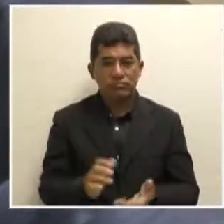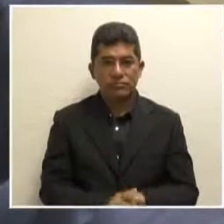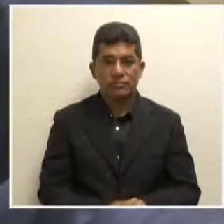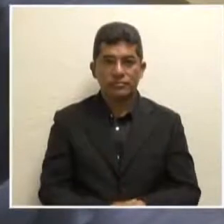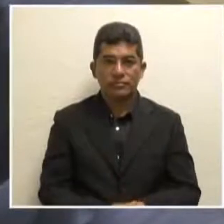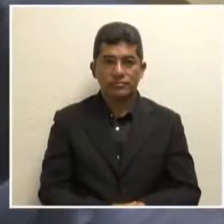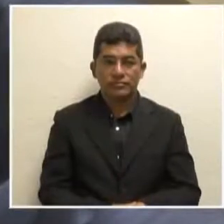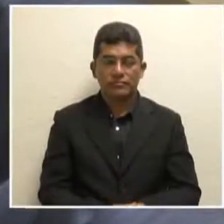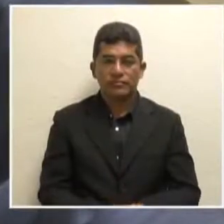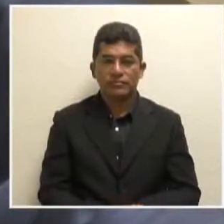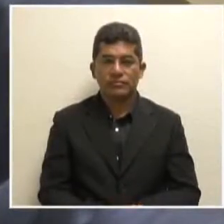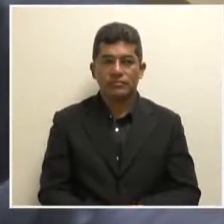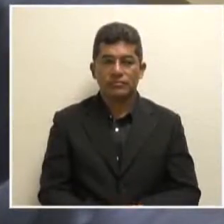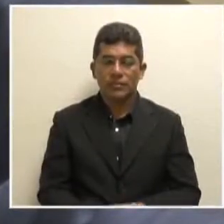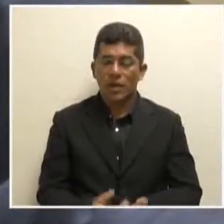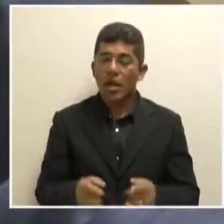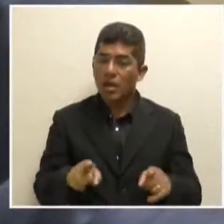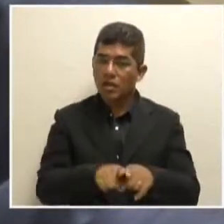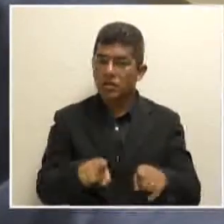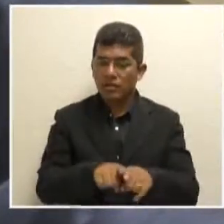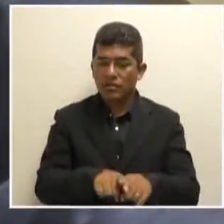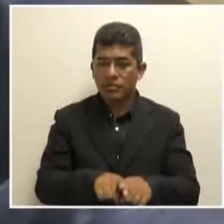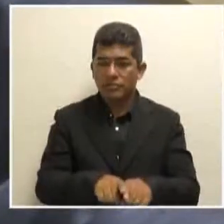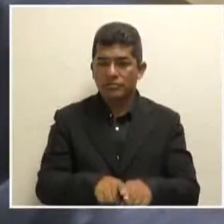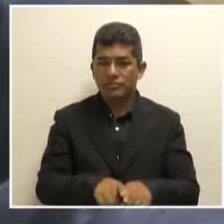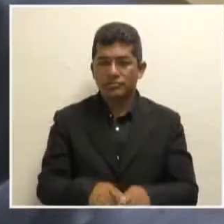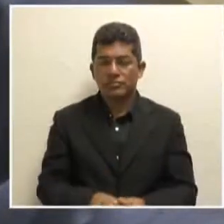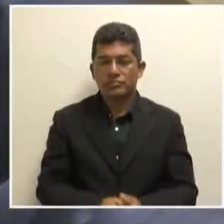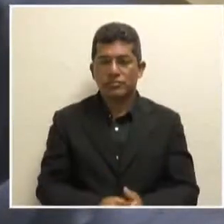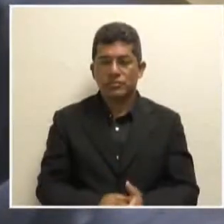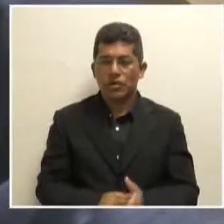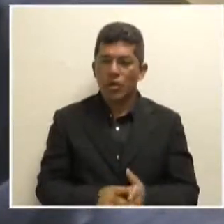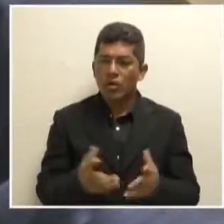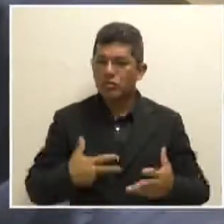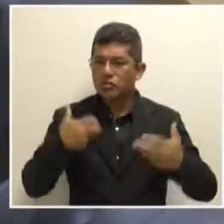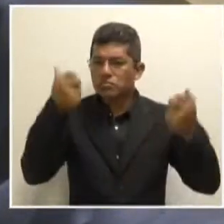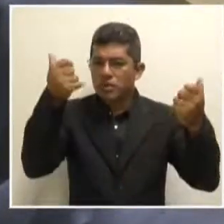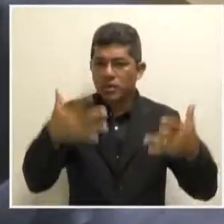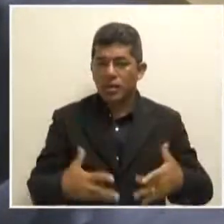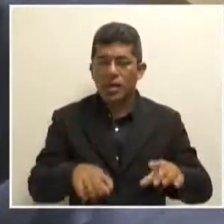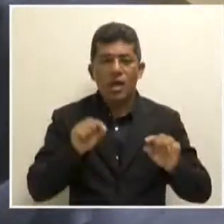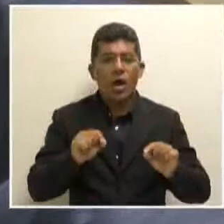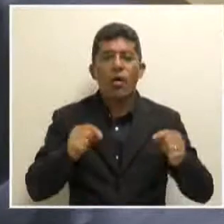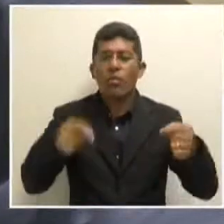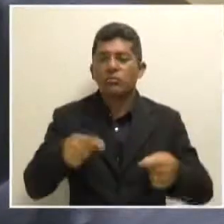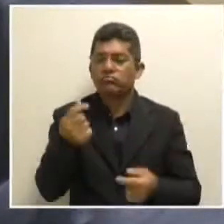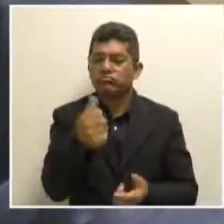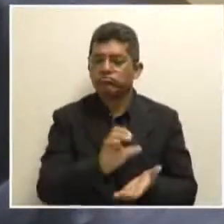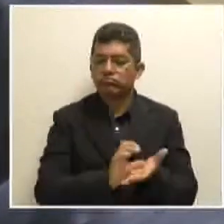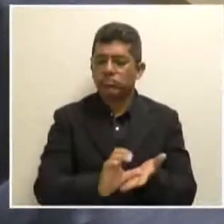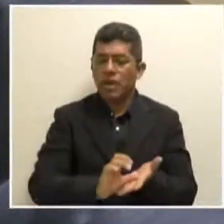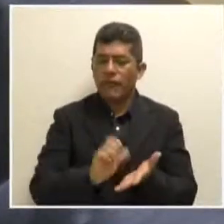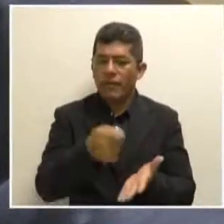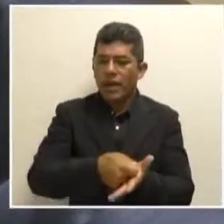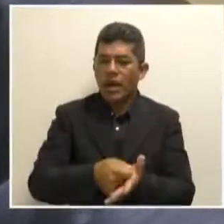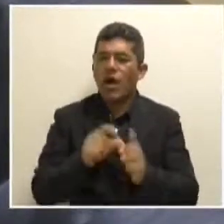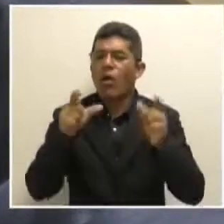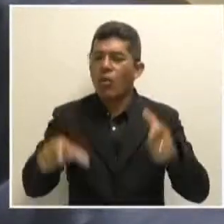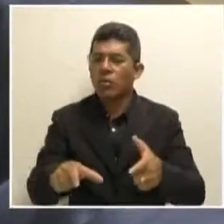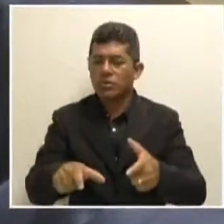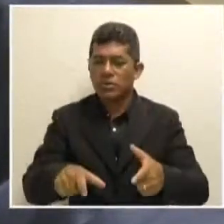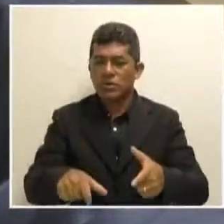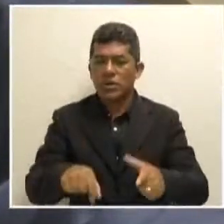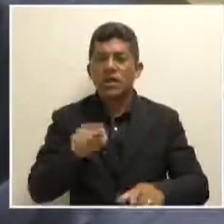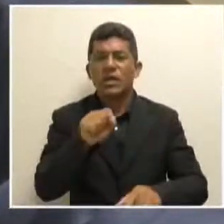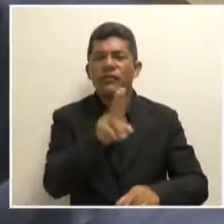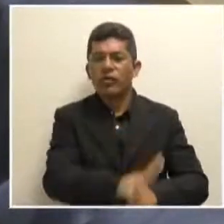momentaneamente especificamente com detalhamento em quem vai ser aplicado em quem vai ser pago e para